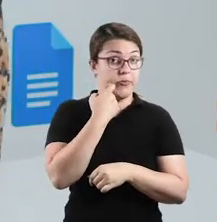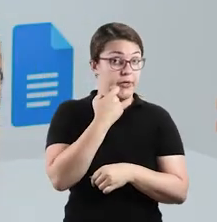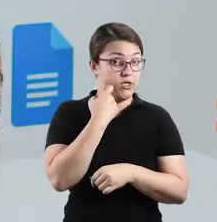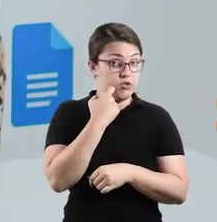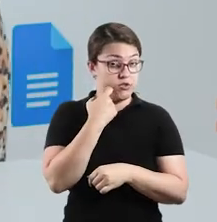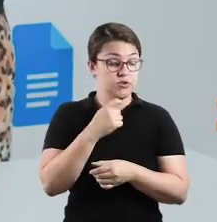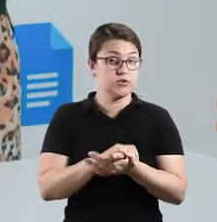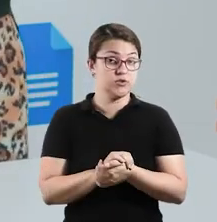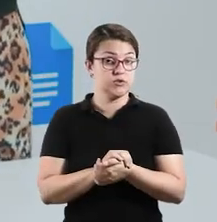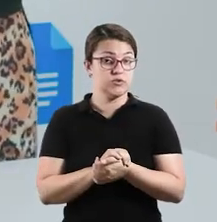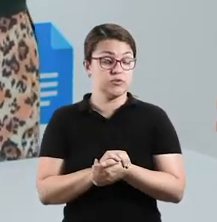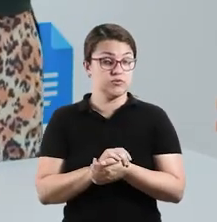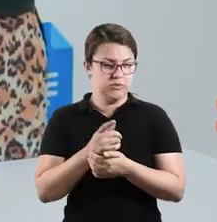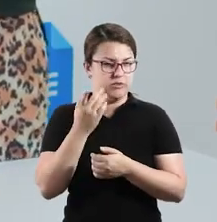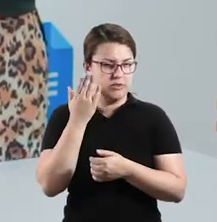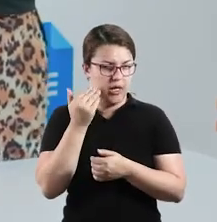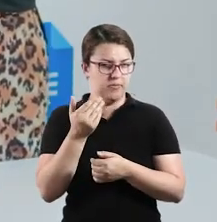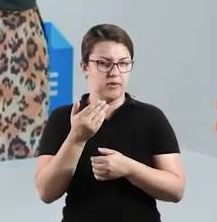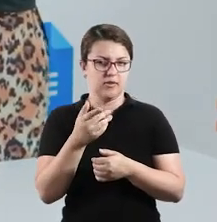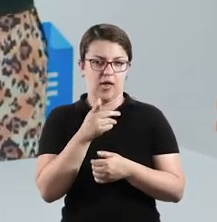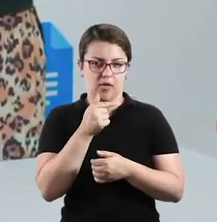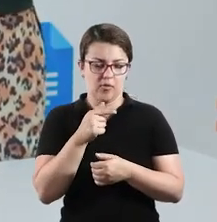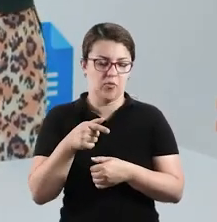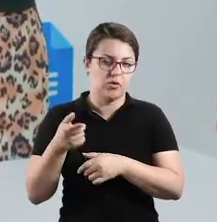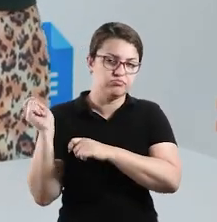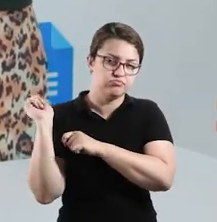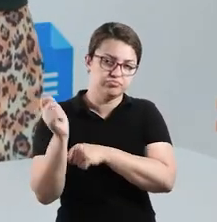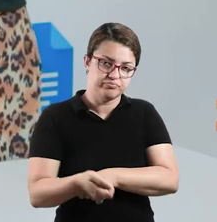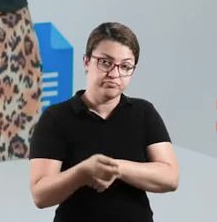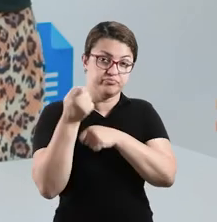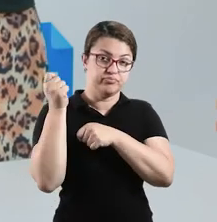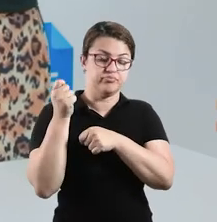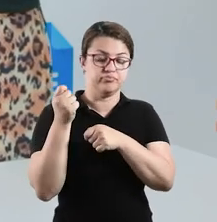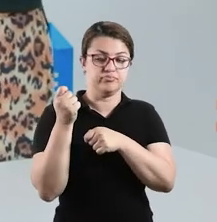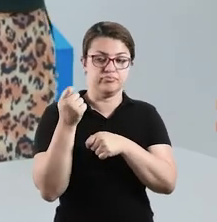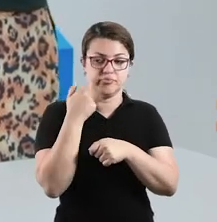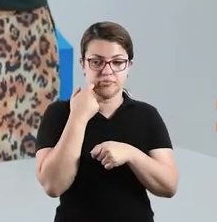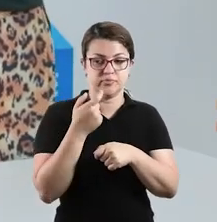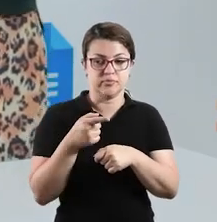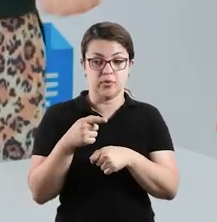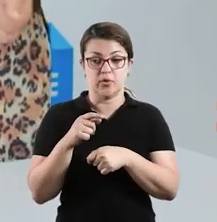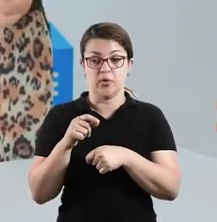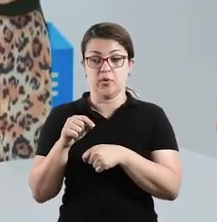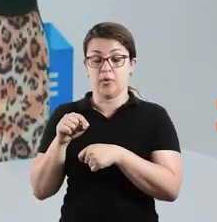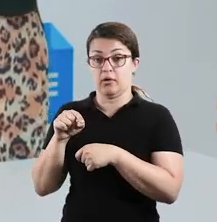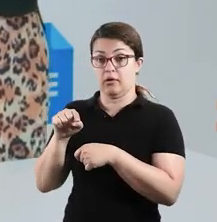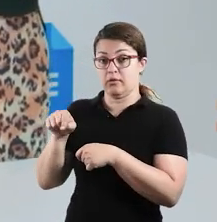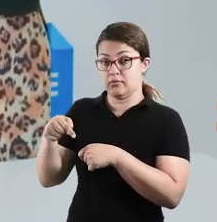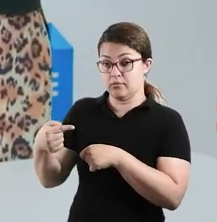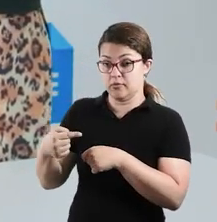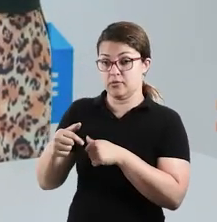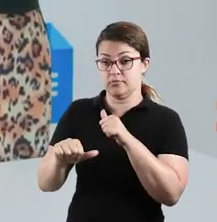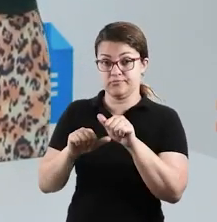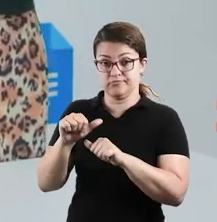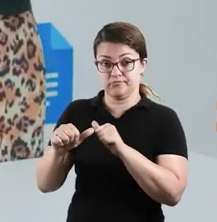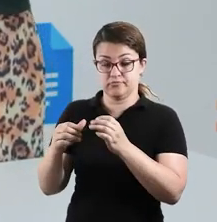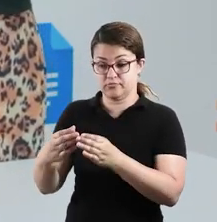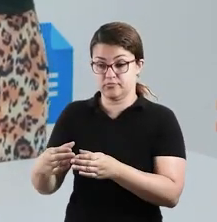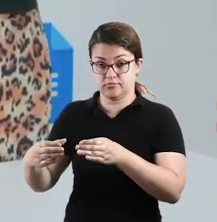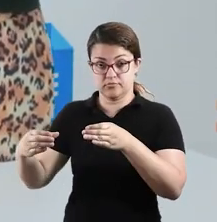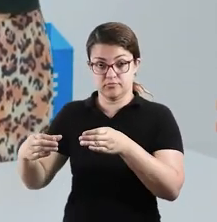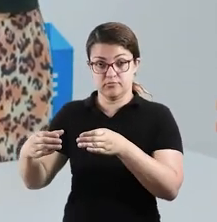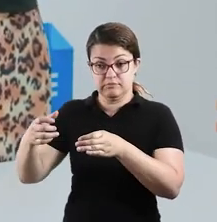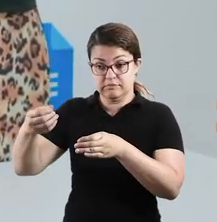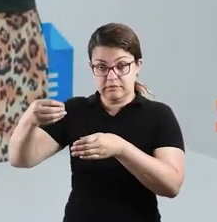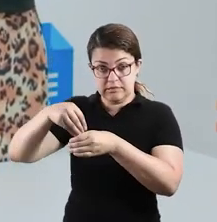O peixe, olha só. O peixe, conforme você pesca ele, é assim. Ou quando você vai na peixaria. Peixe